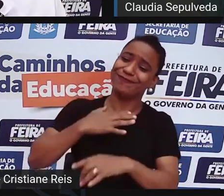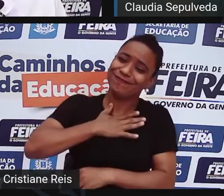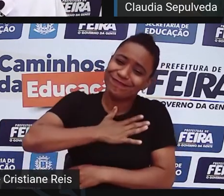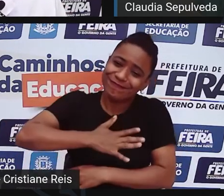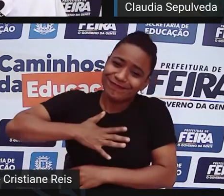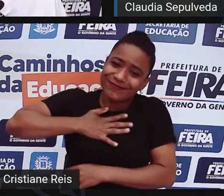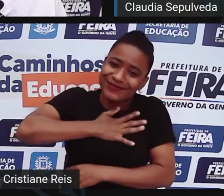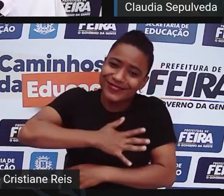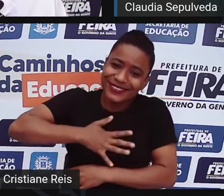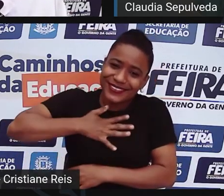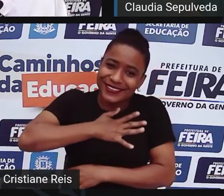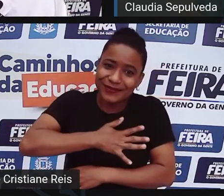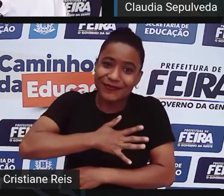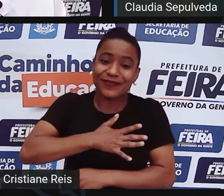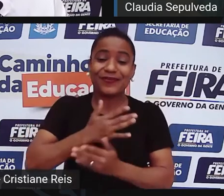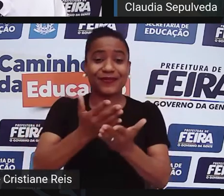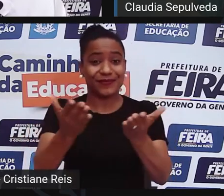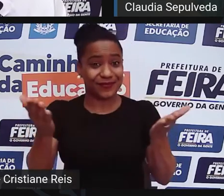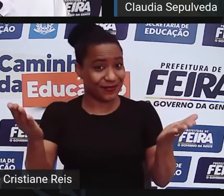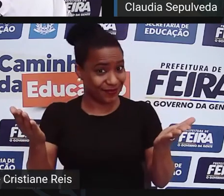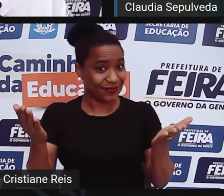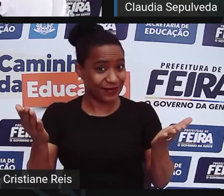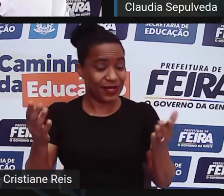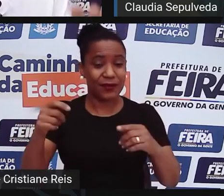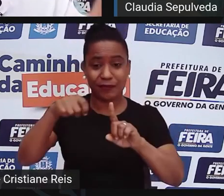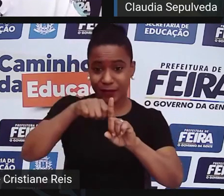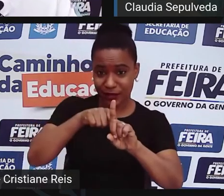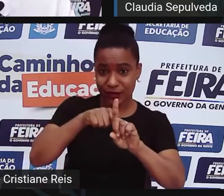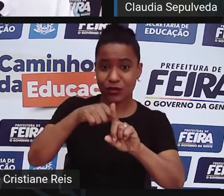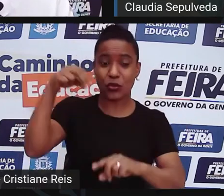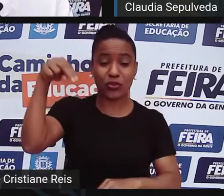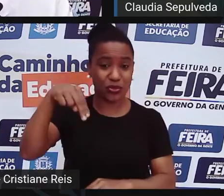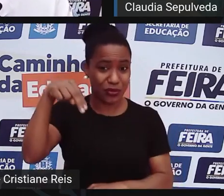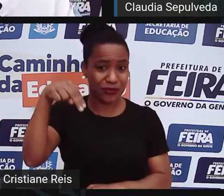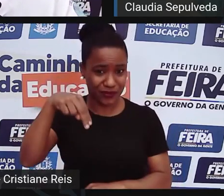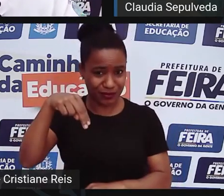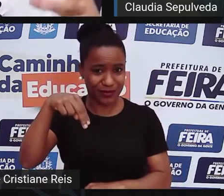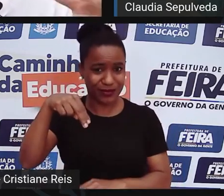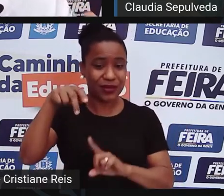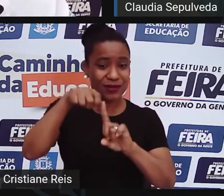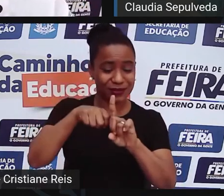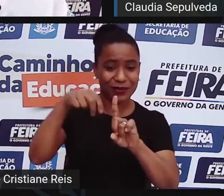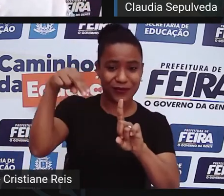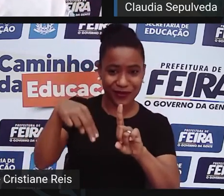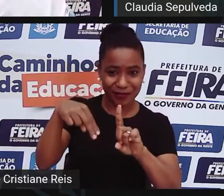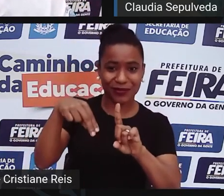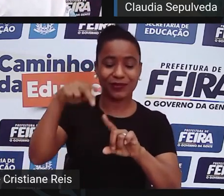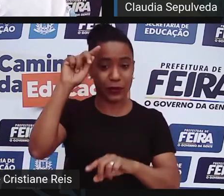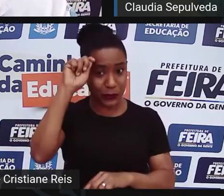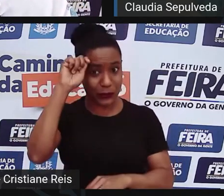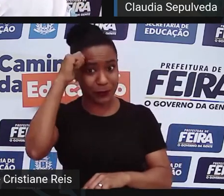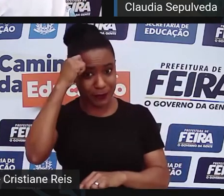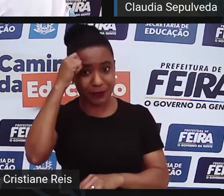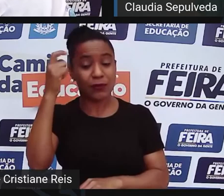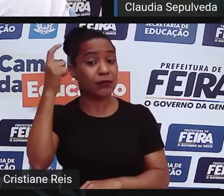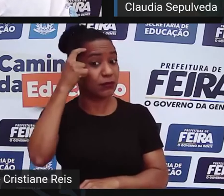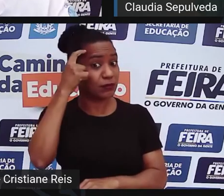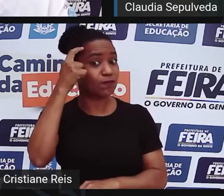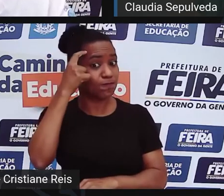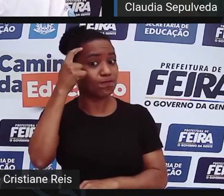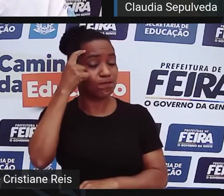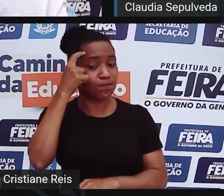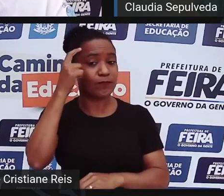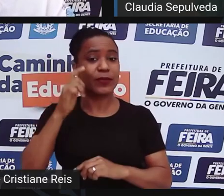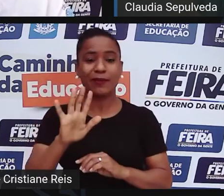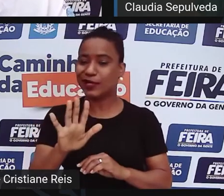E, pessoal, novembro, a gente tem essa campanha do novembro negro, do mês da consciência negra, mas isso é só uma